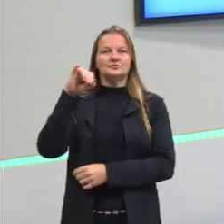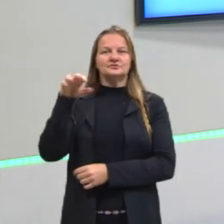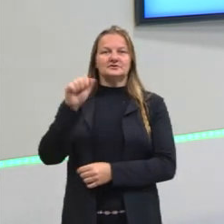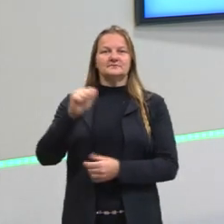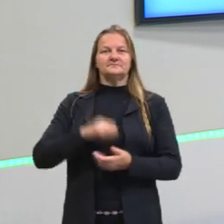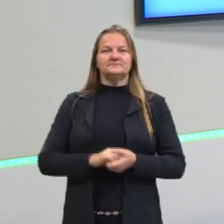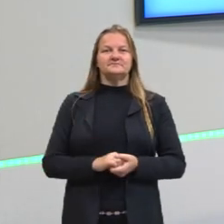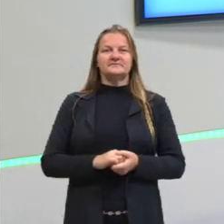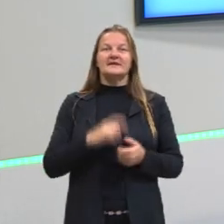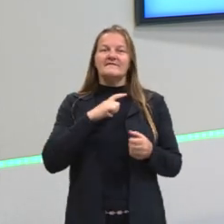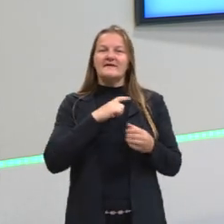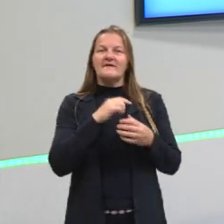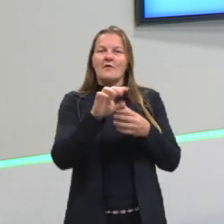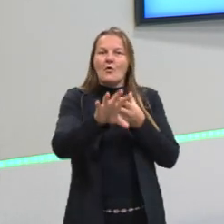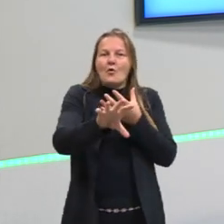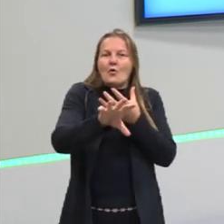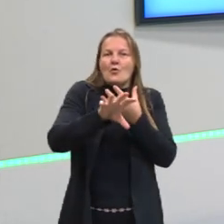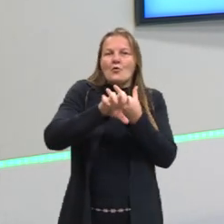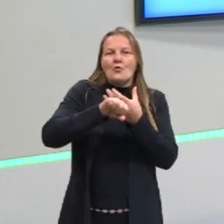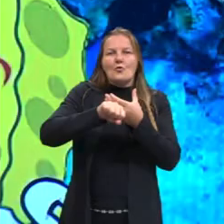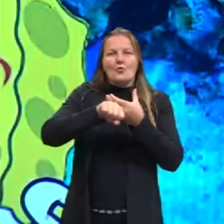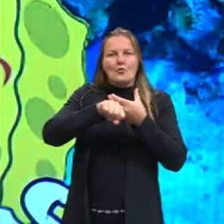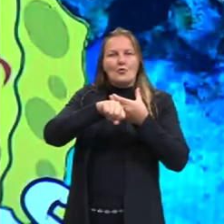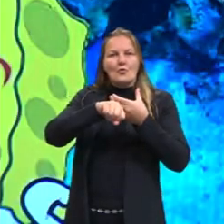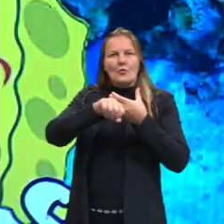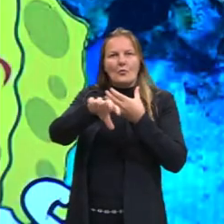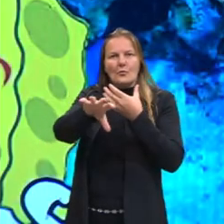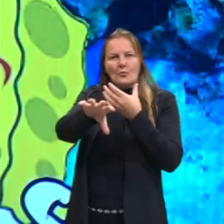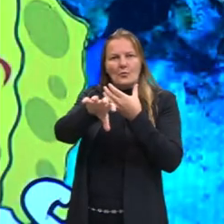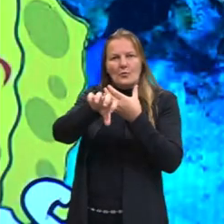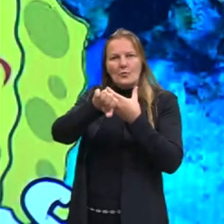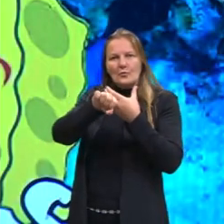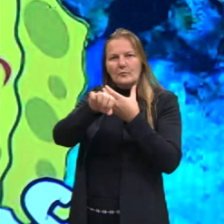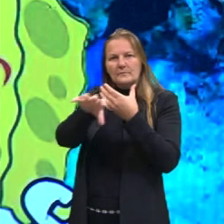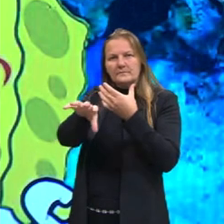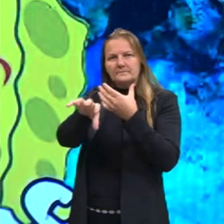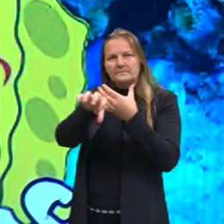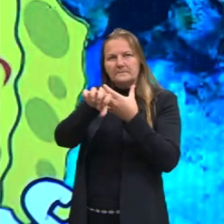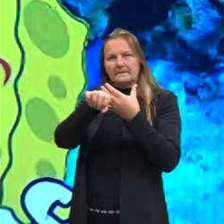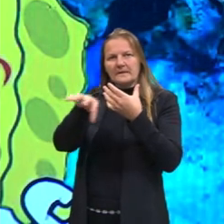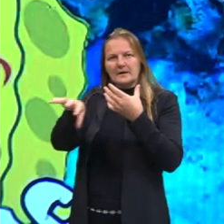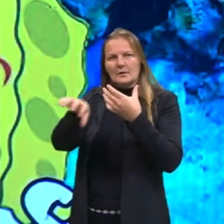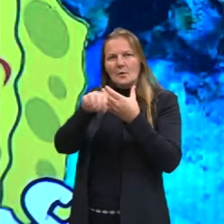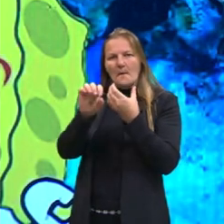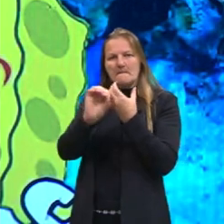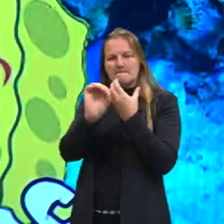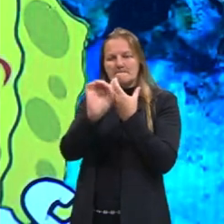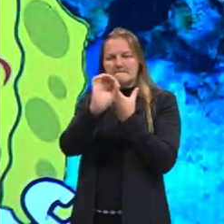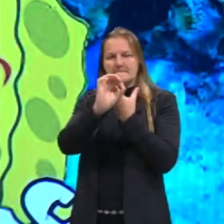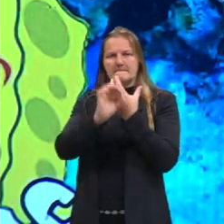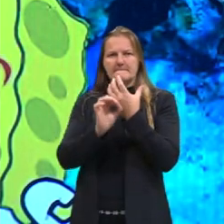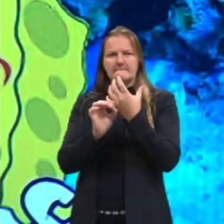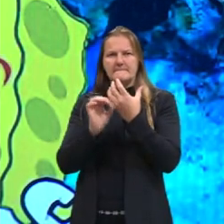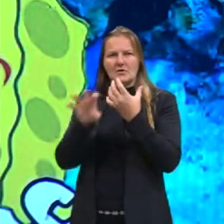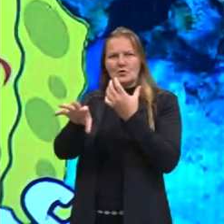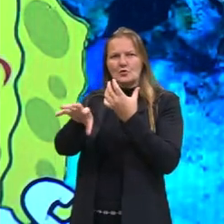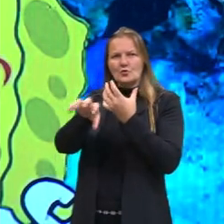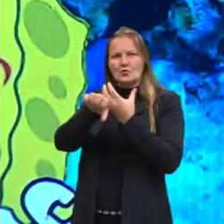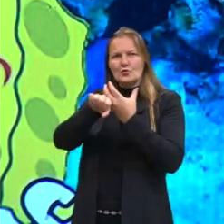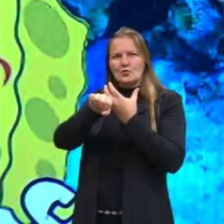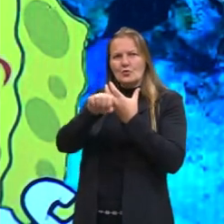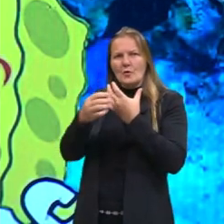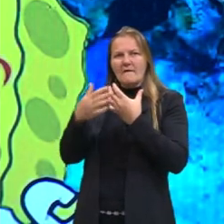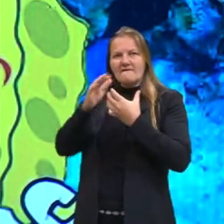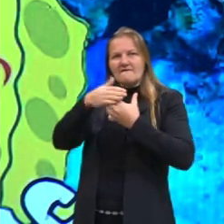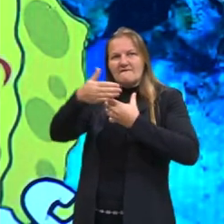ela vai filtrando, água vai entrando nos orifícios, nos poros da esponja, na parte